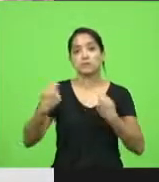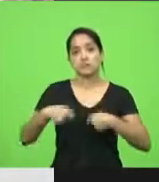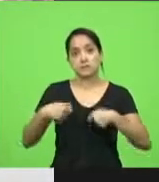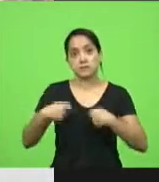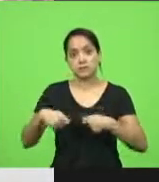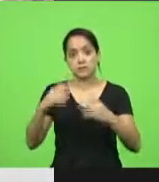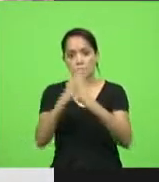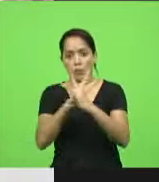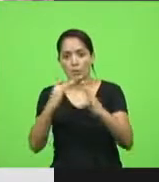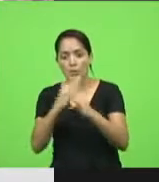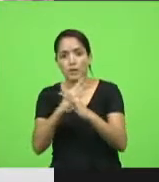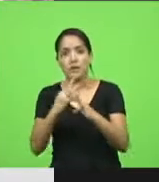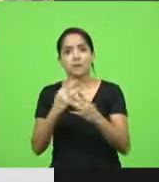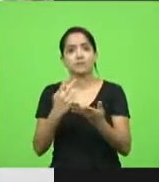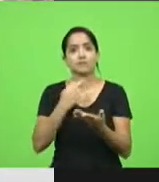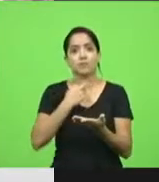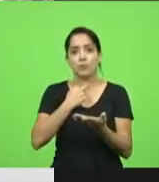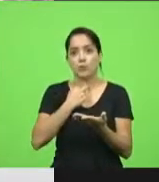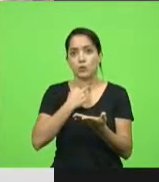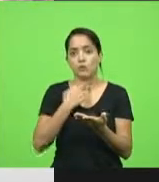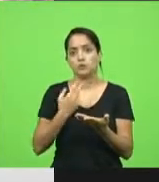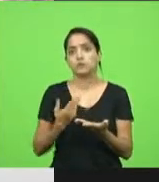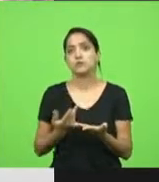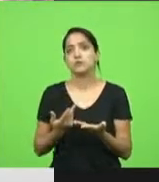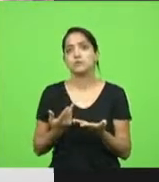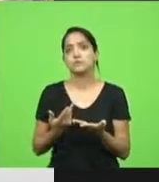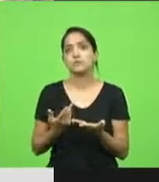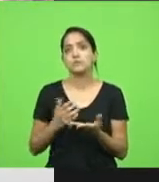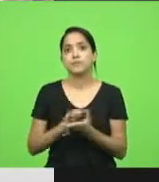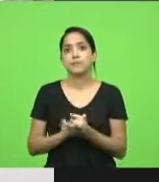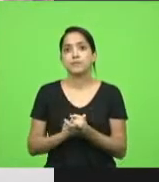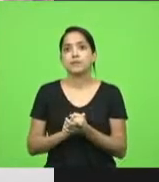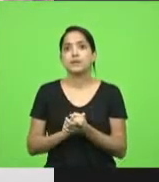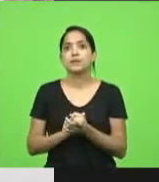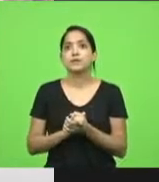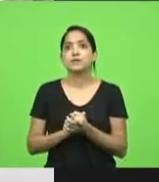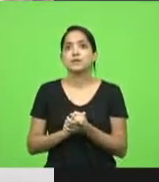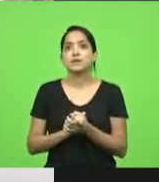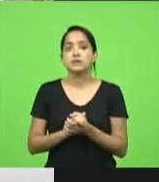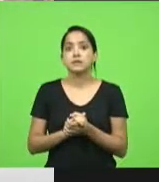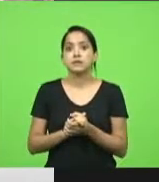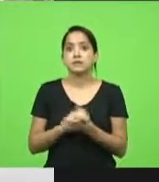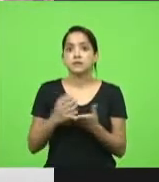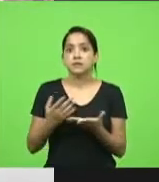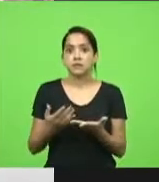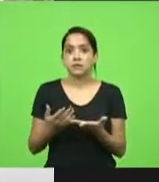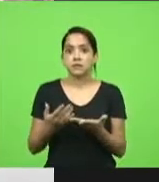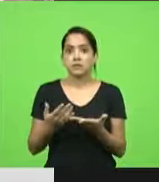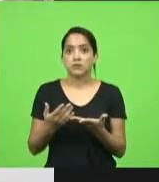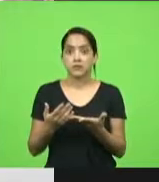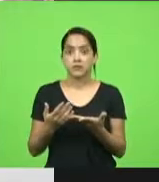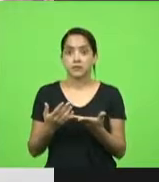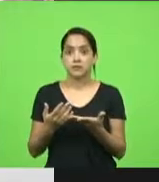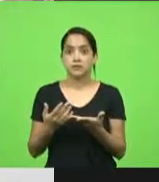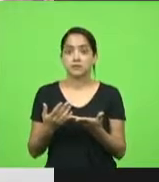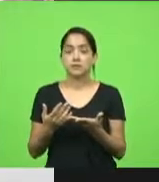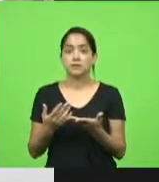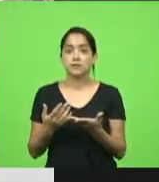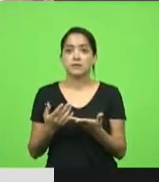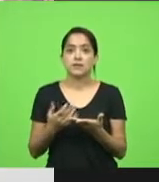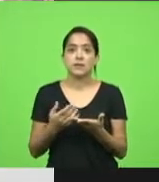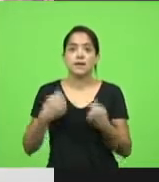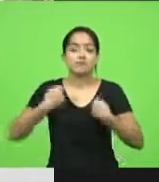aglomerações irresponsáveis, sobretudo, como já disse, nas baladas. Enfim, evitando o desnecessário